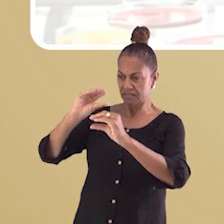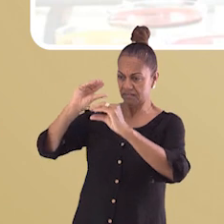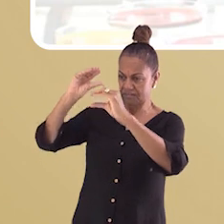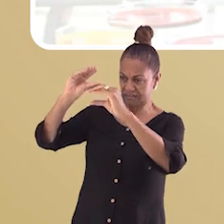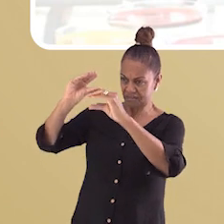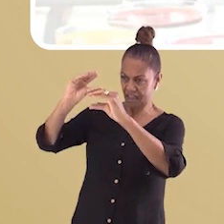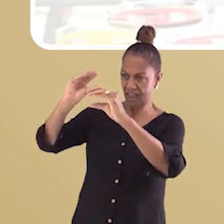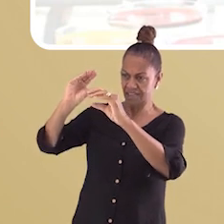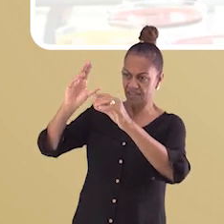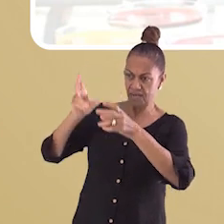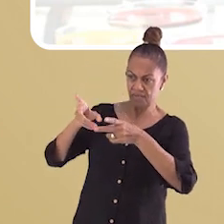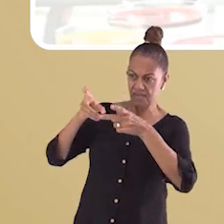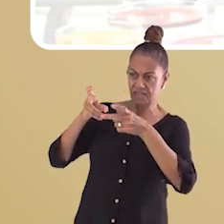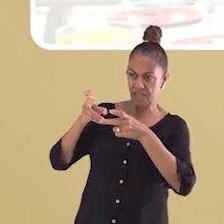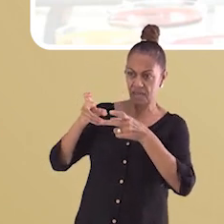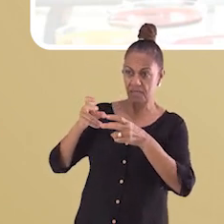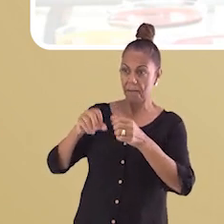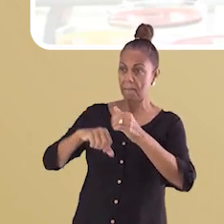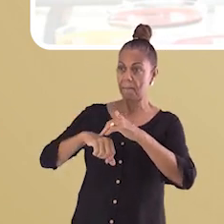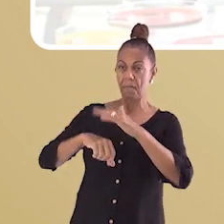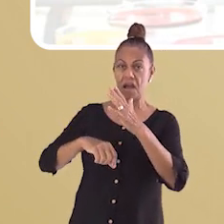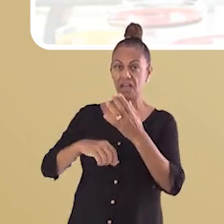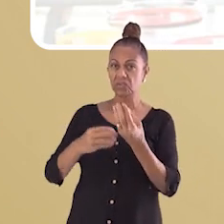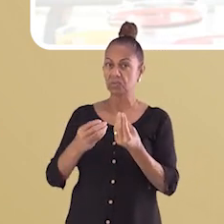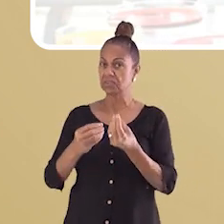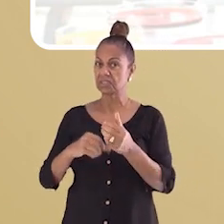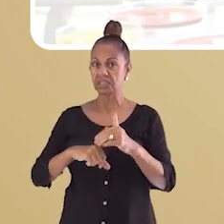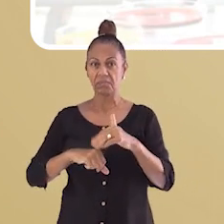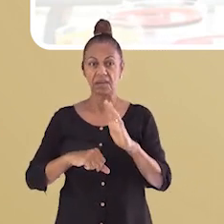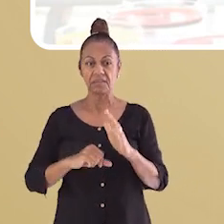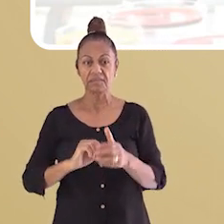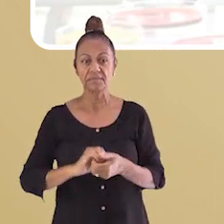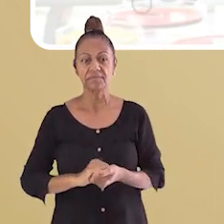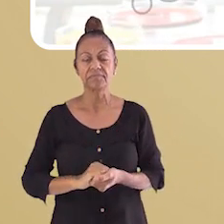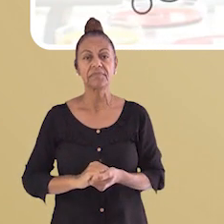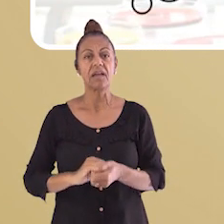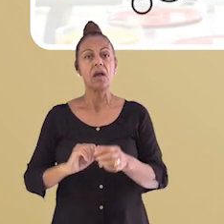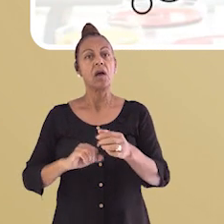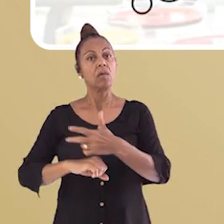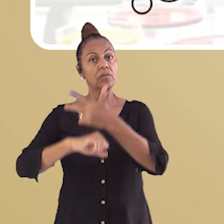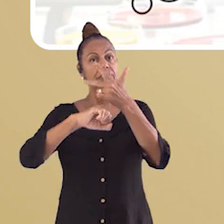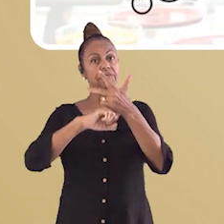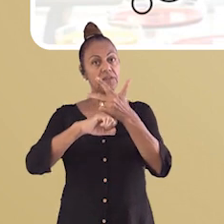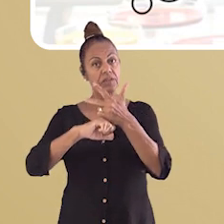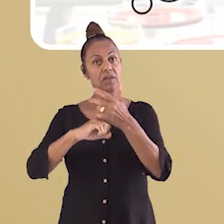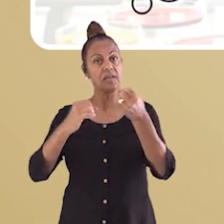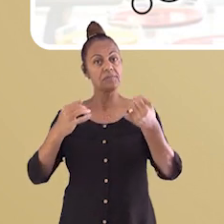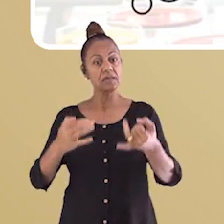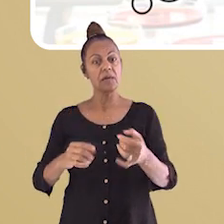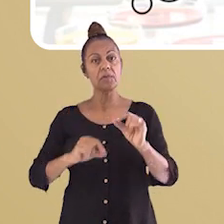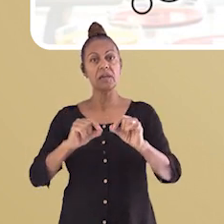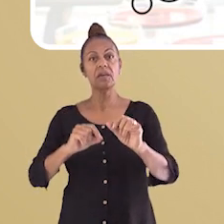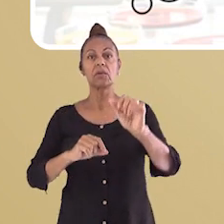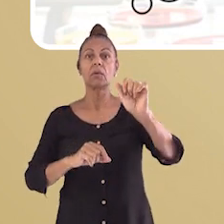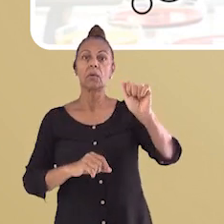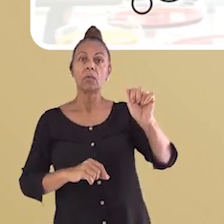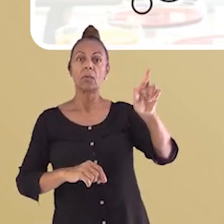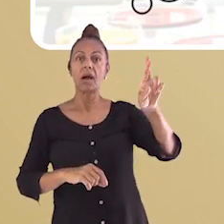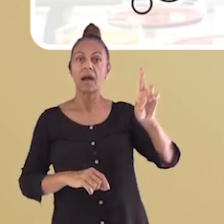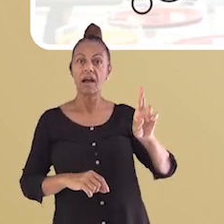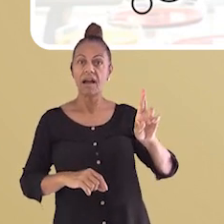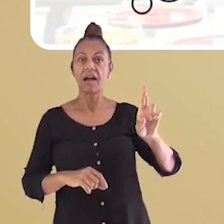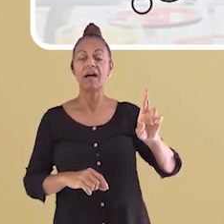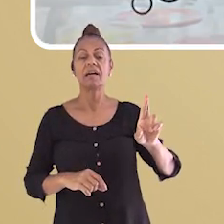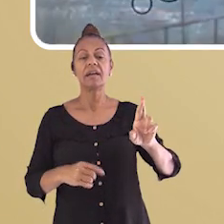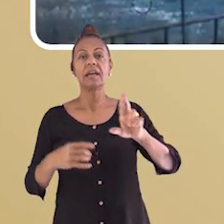Por isso, é mais fácil visualizar que ali temos mais de uma substância. Quando começamos o vídeo, falamos que o ar é uma mistura homogênea.